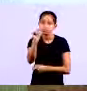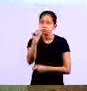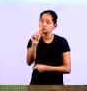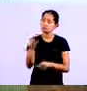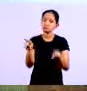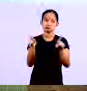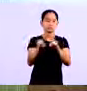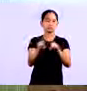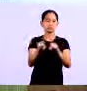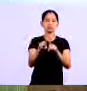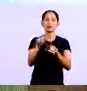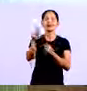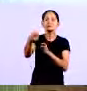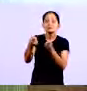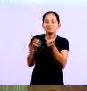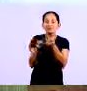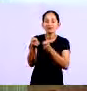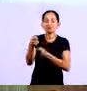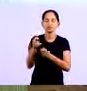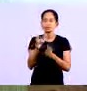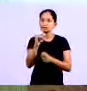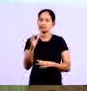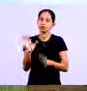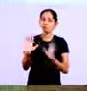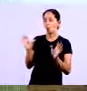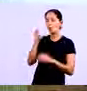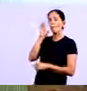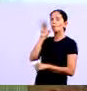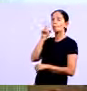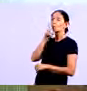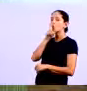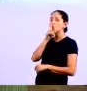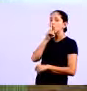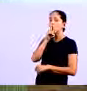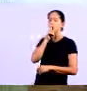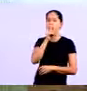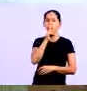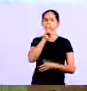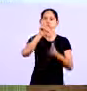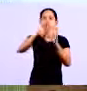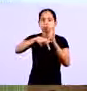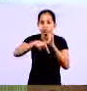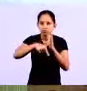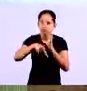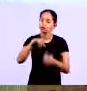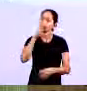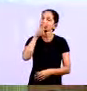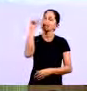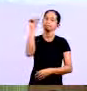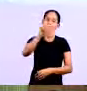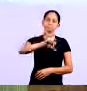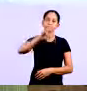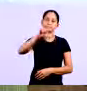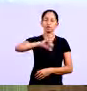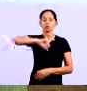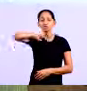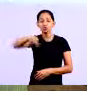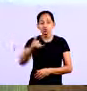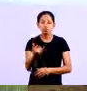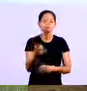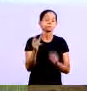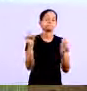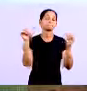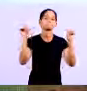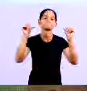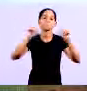A solução está na negociação. Se esconder, omitir, não vai resolver o seu problema, vai criar um problema maior ainda, porque você entra em uma faixa de juros muito mais alta.